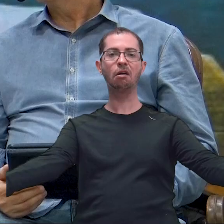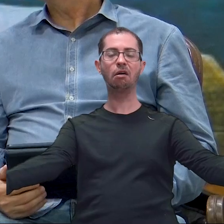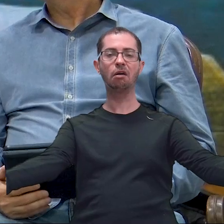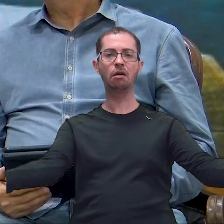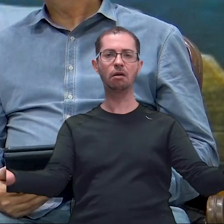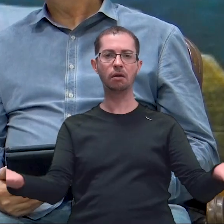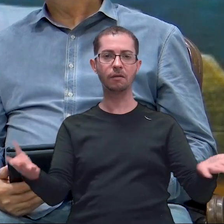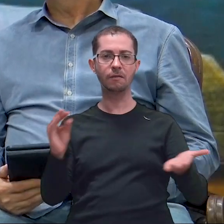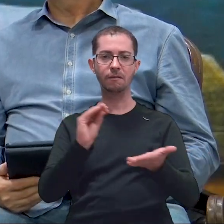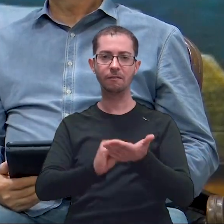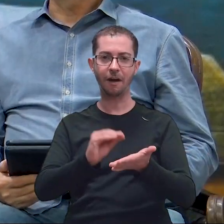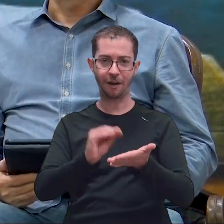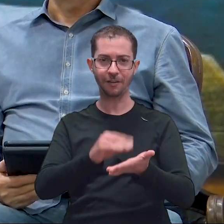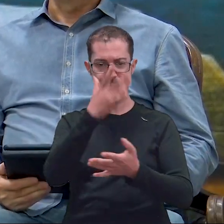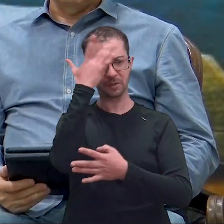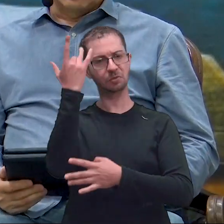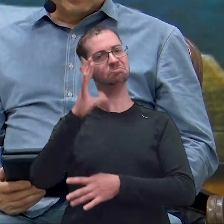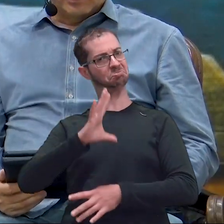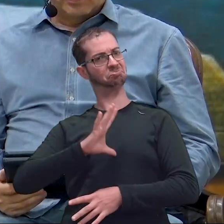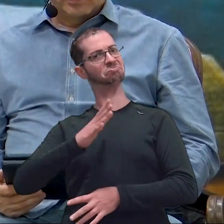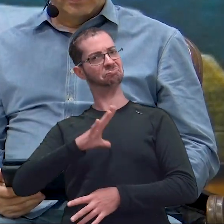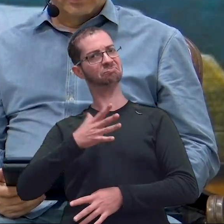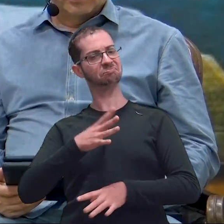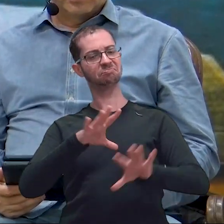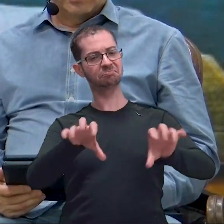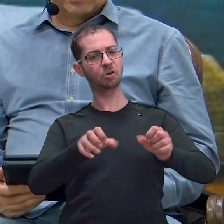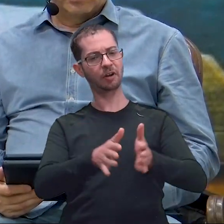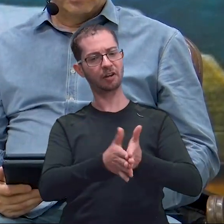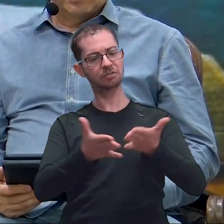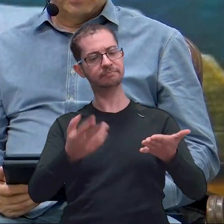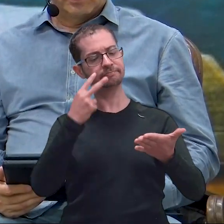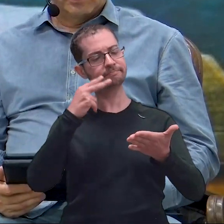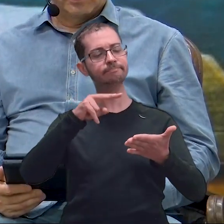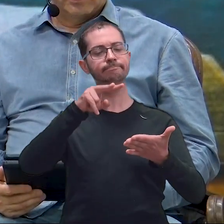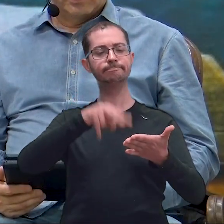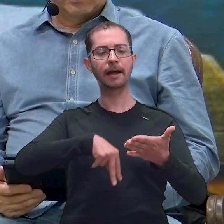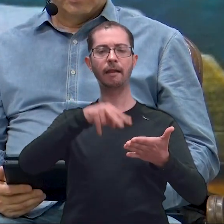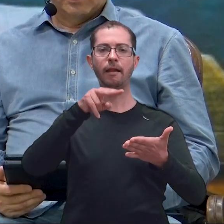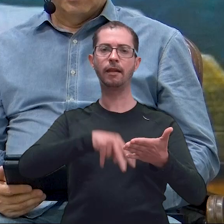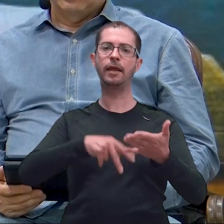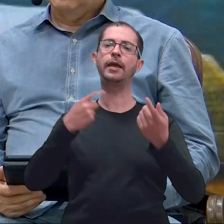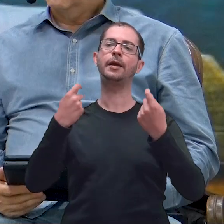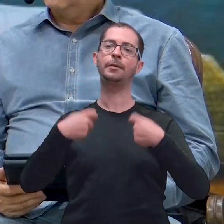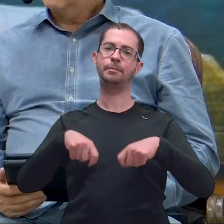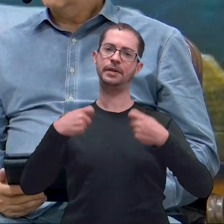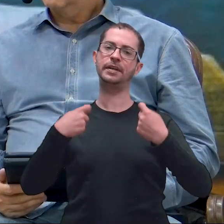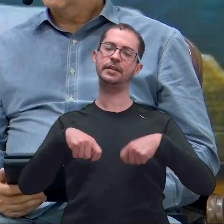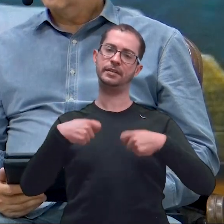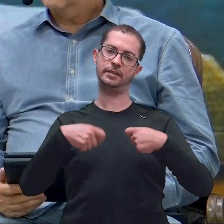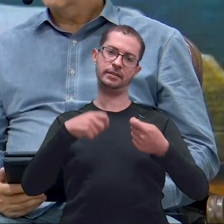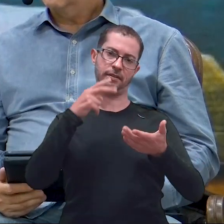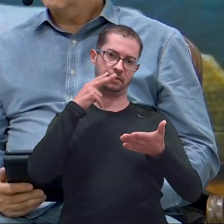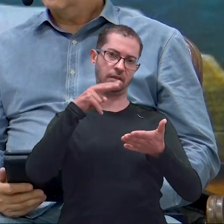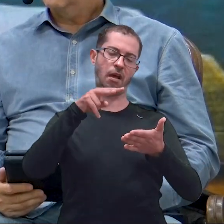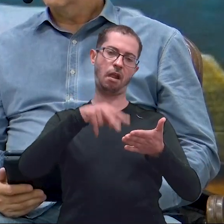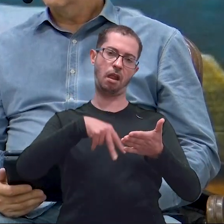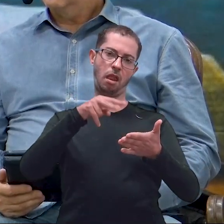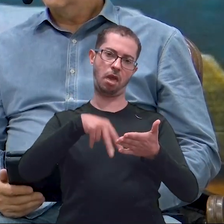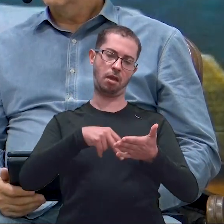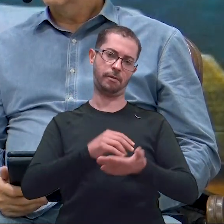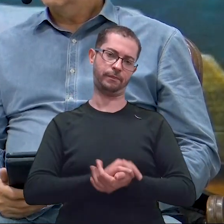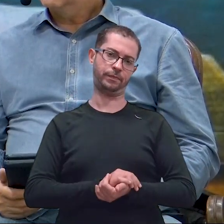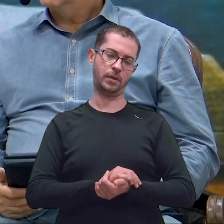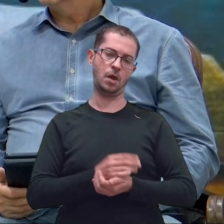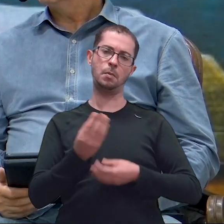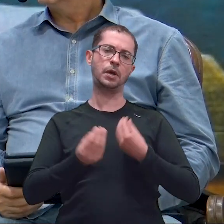lê. Porque, se nós não dedicarmos tempos à leitura, como é que nós vamos